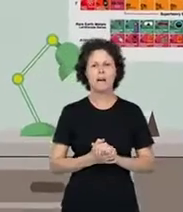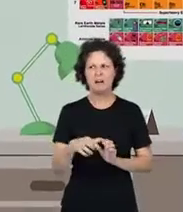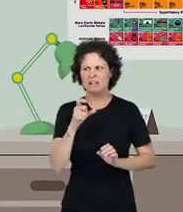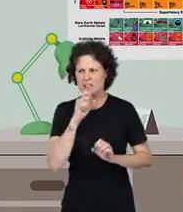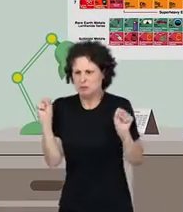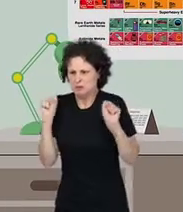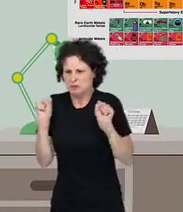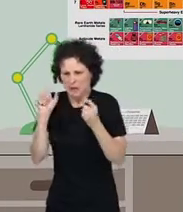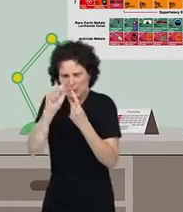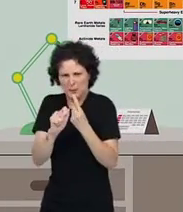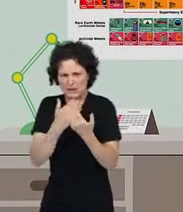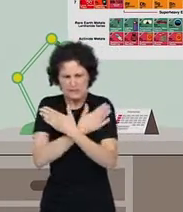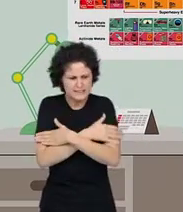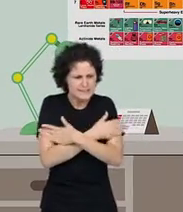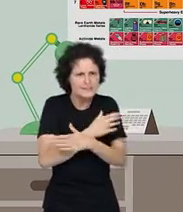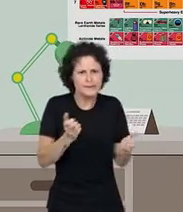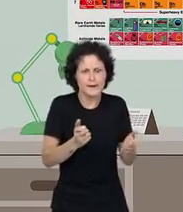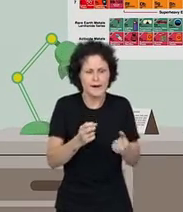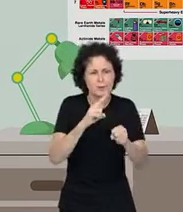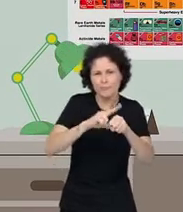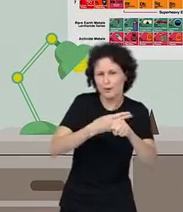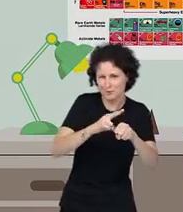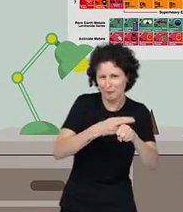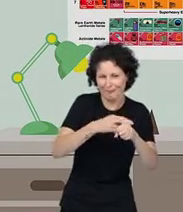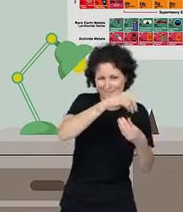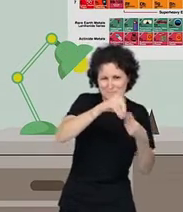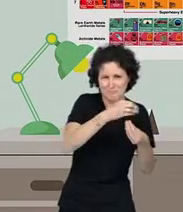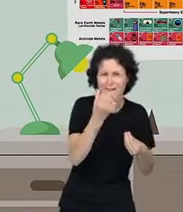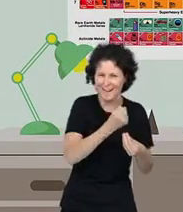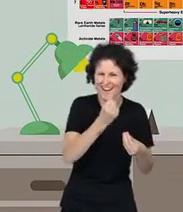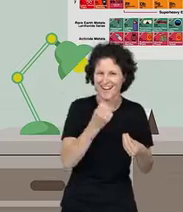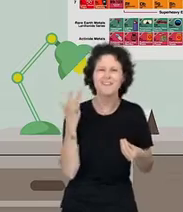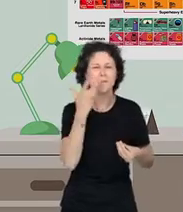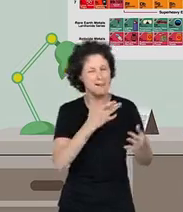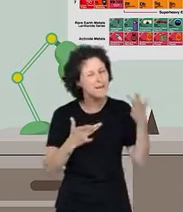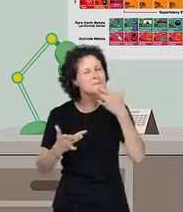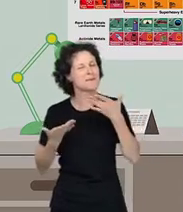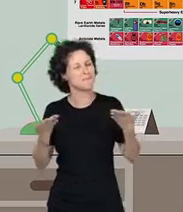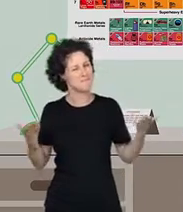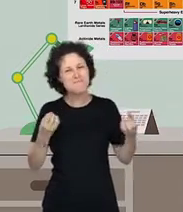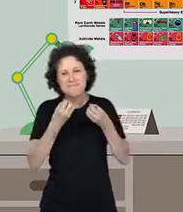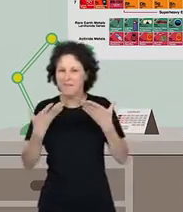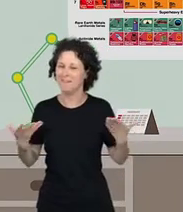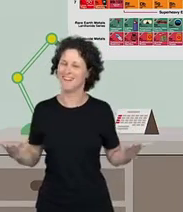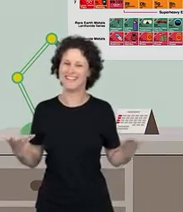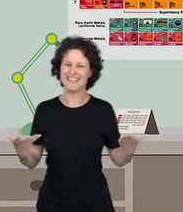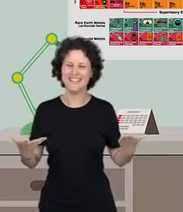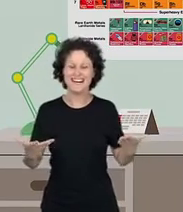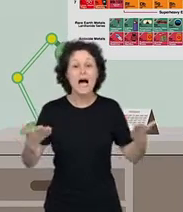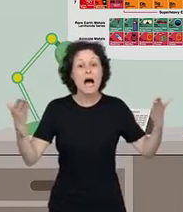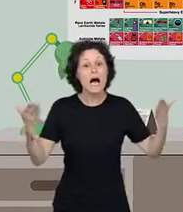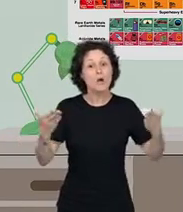Você já imaginou um dia bem frio, você tomando um chocolate quente debaixo de um cobertor? Fica muito mais gostoso, não?